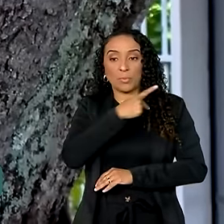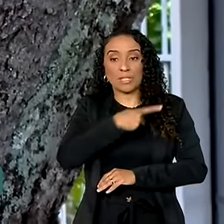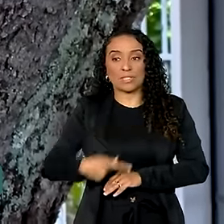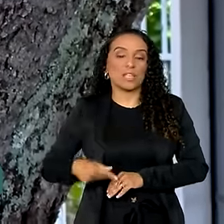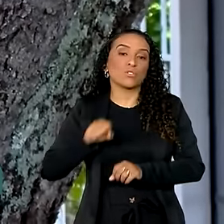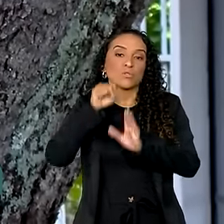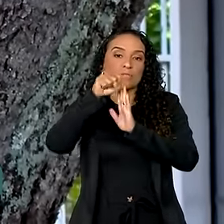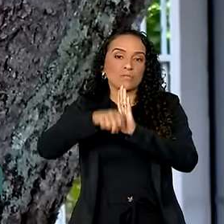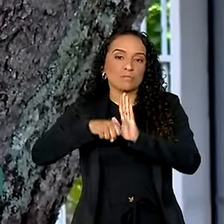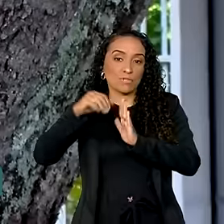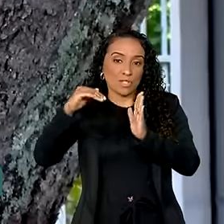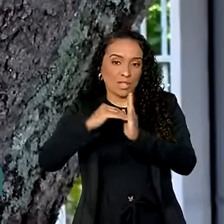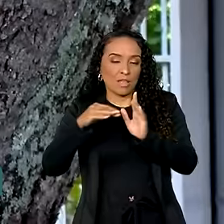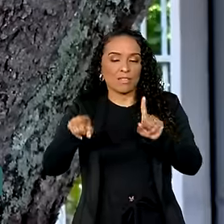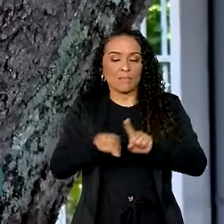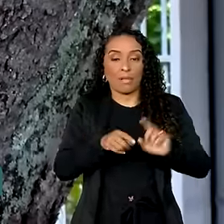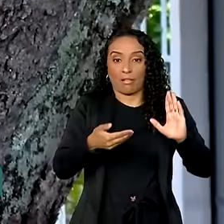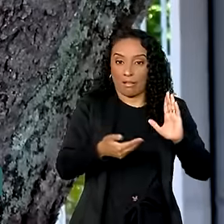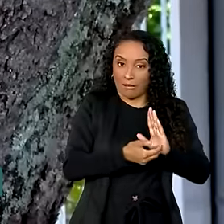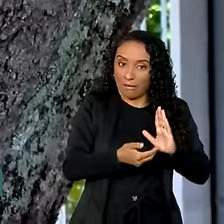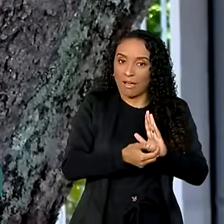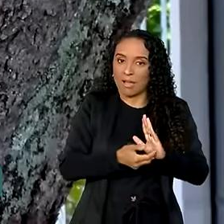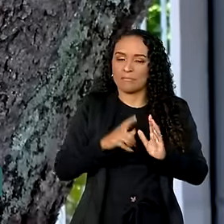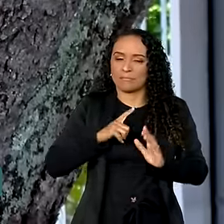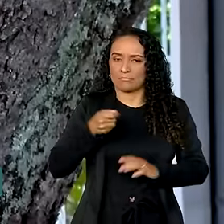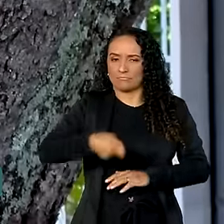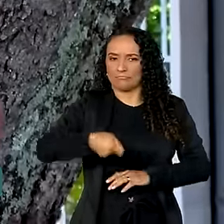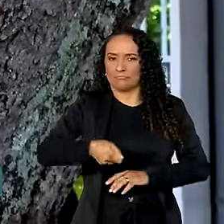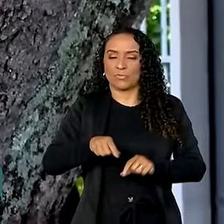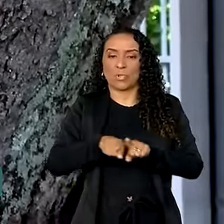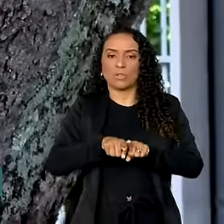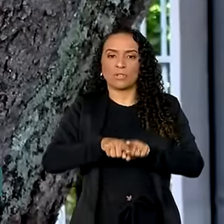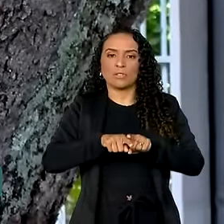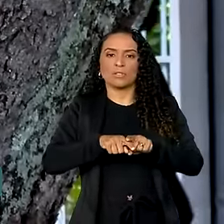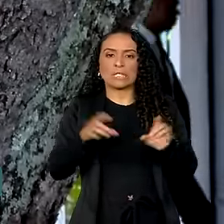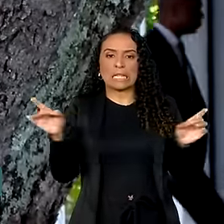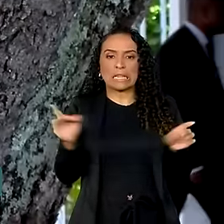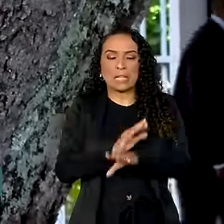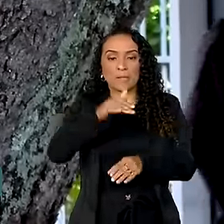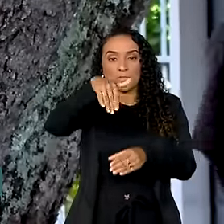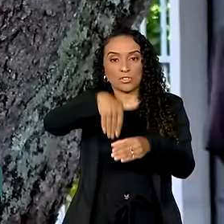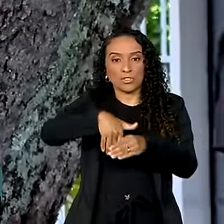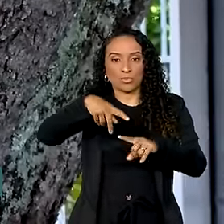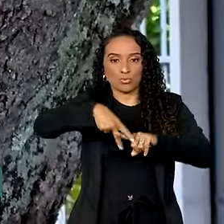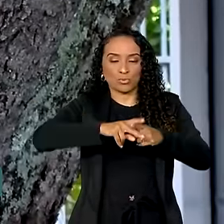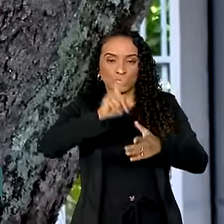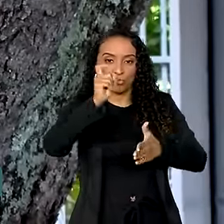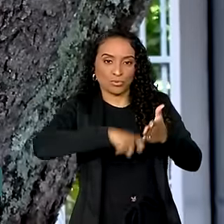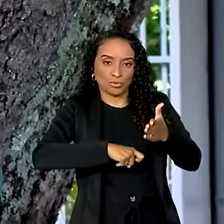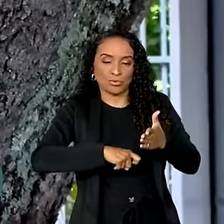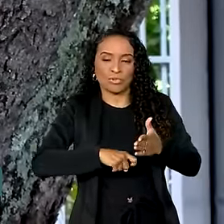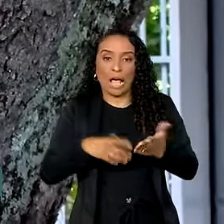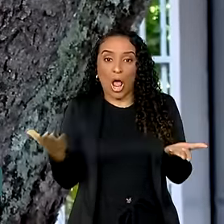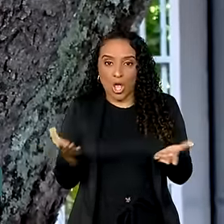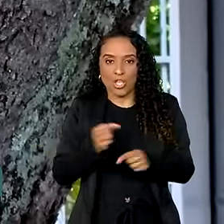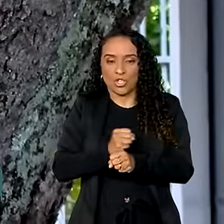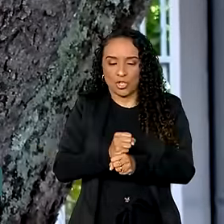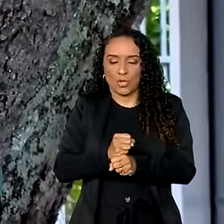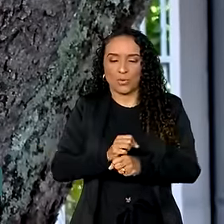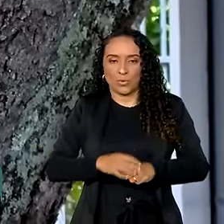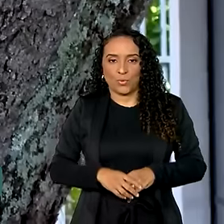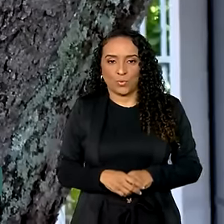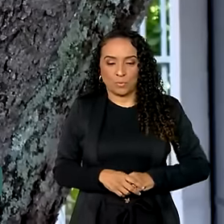também da presidência da Câmara, a confiança de concluir a votação da regulamentação da reforma tributária ainda este ano.